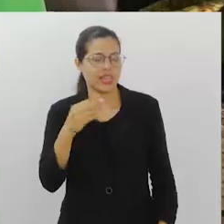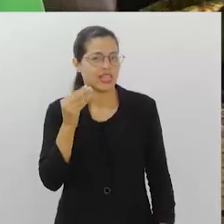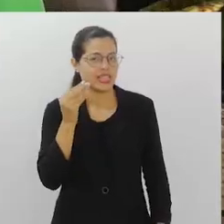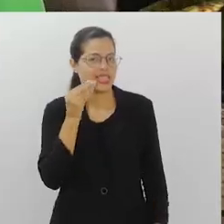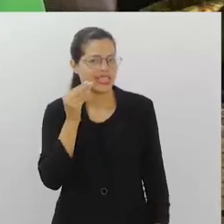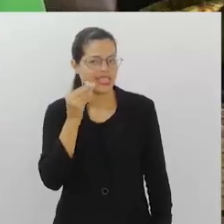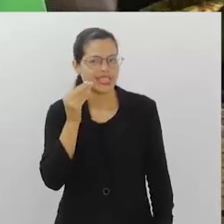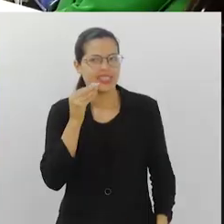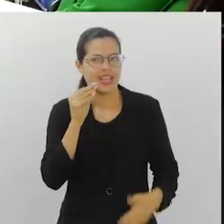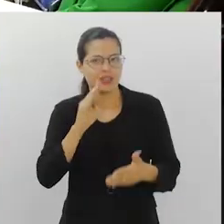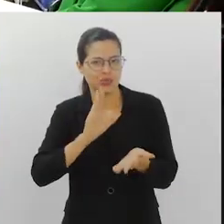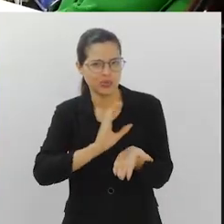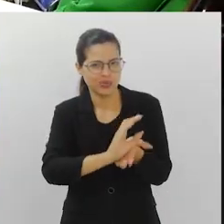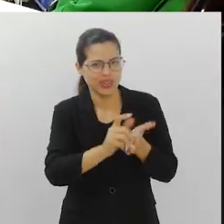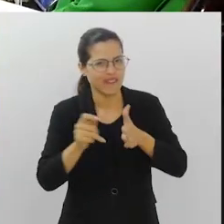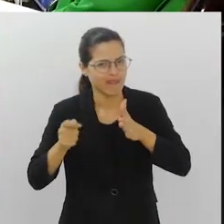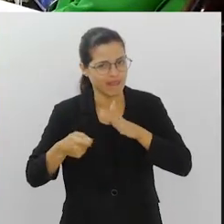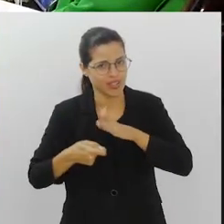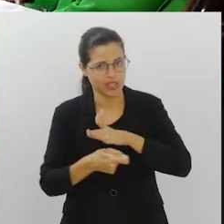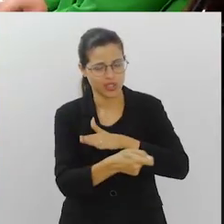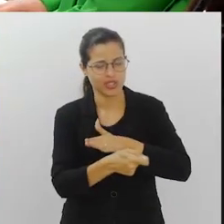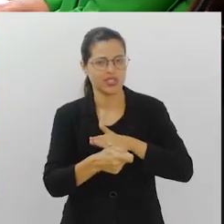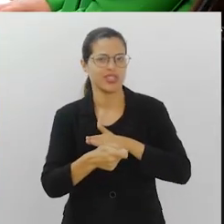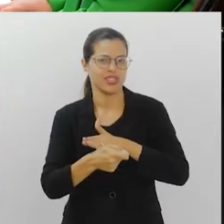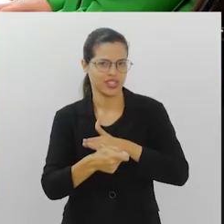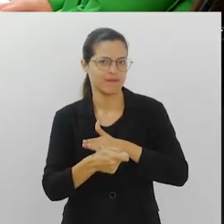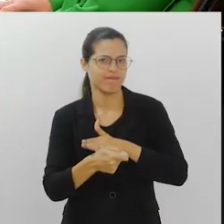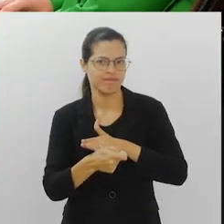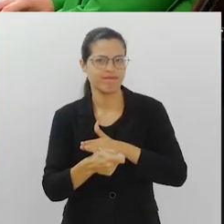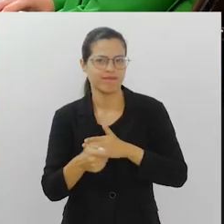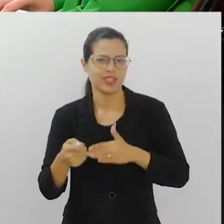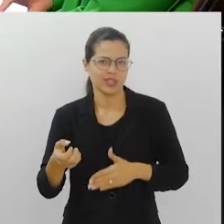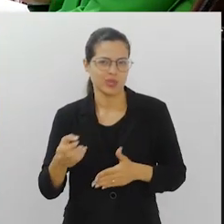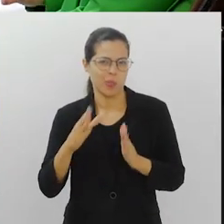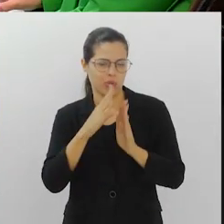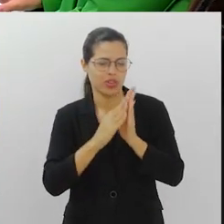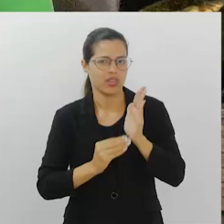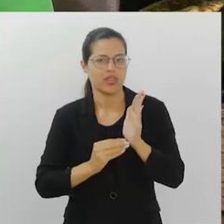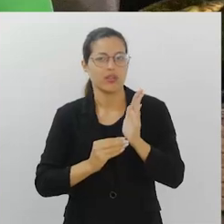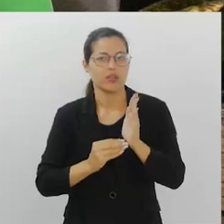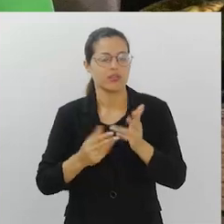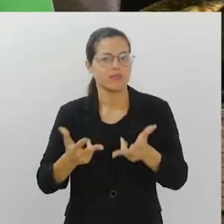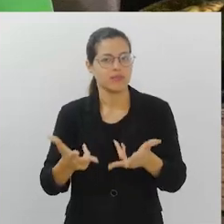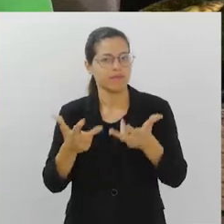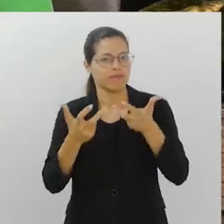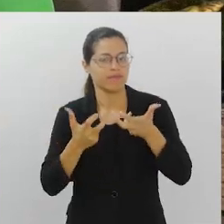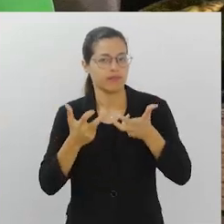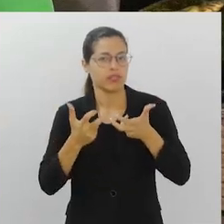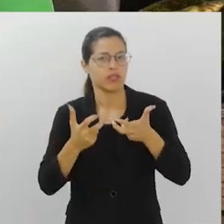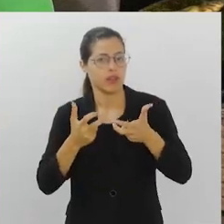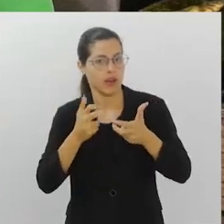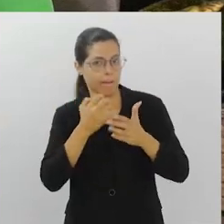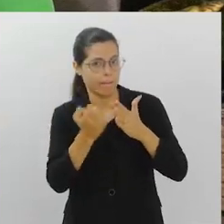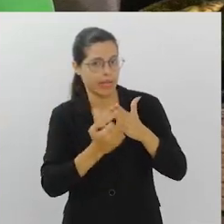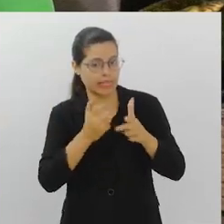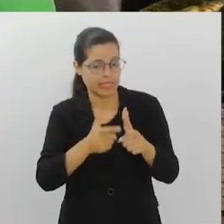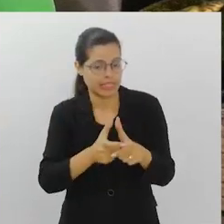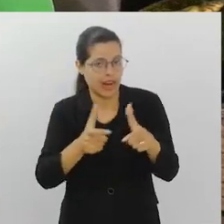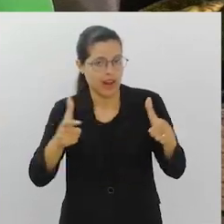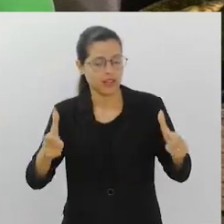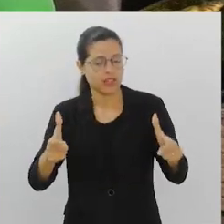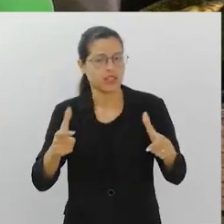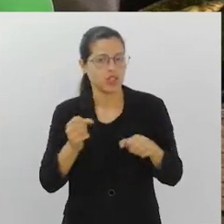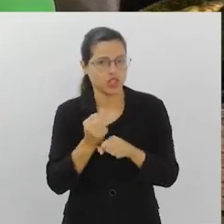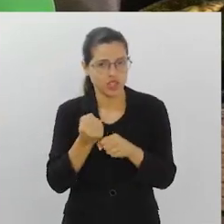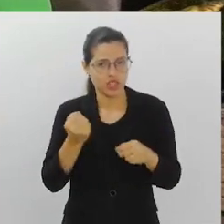investir nessas startups, nesses modelos de inovação, a gente percebe isso, que diversas grandes empresas